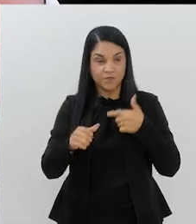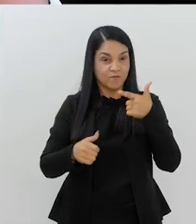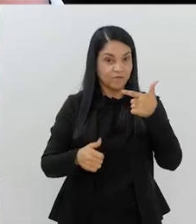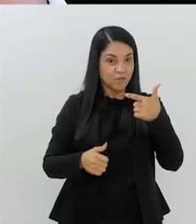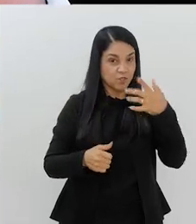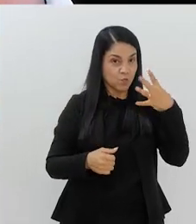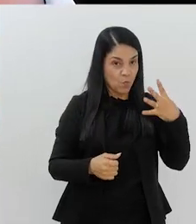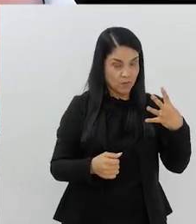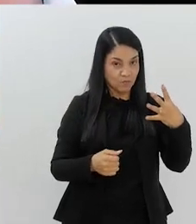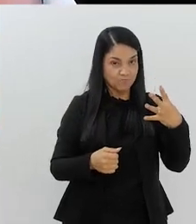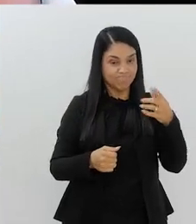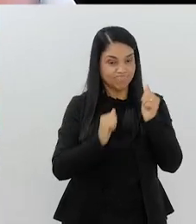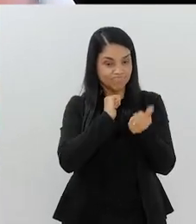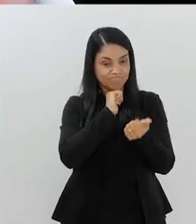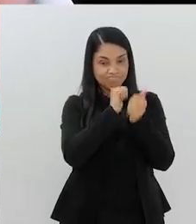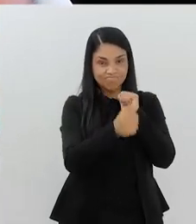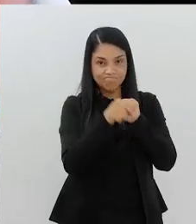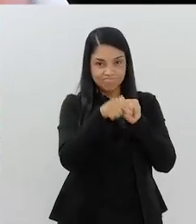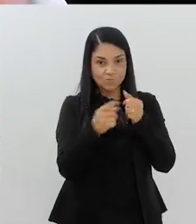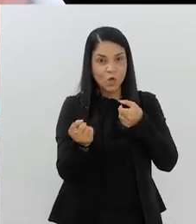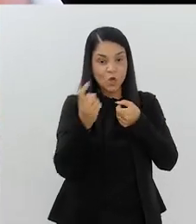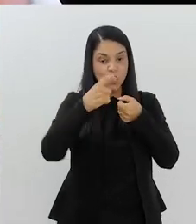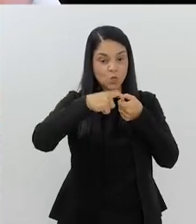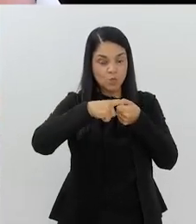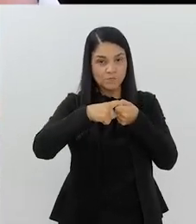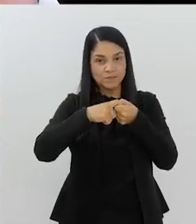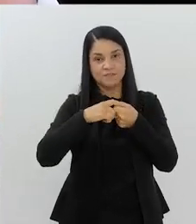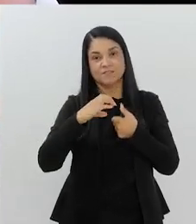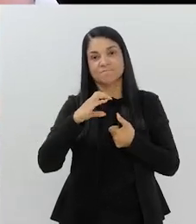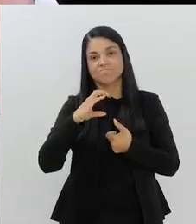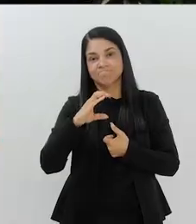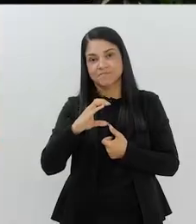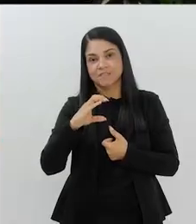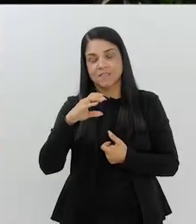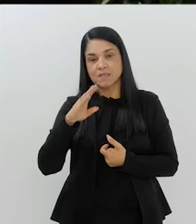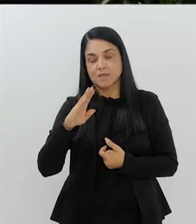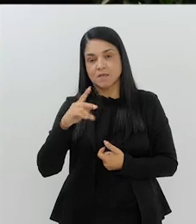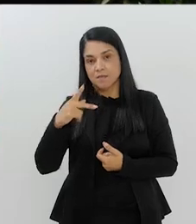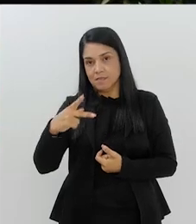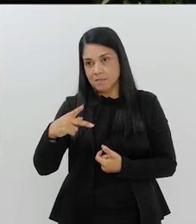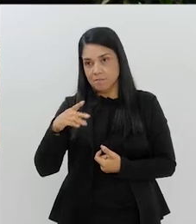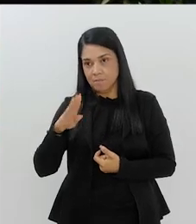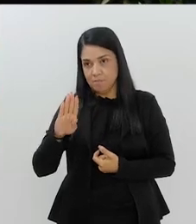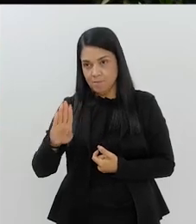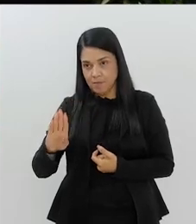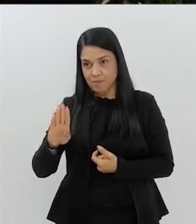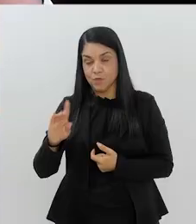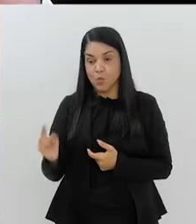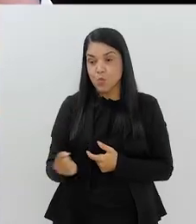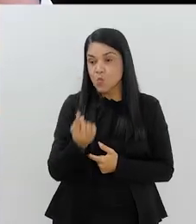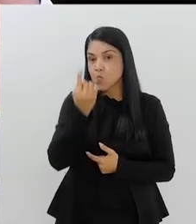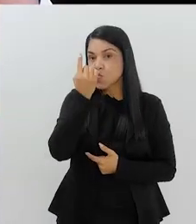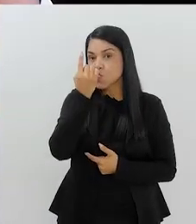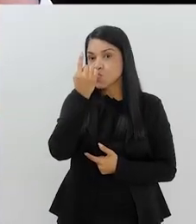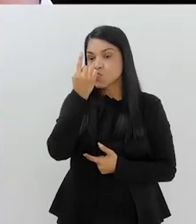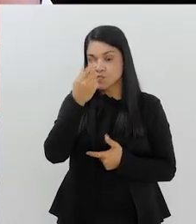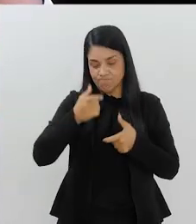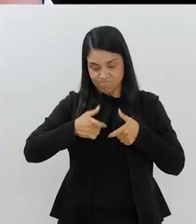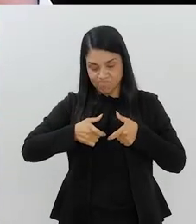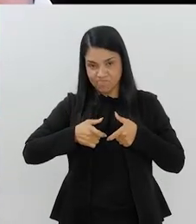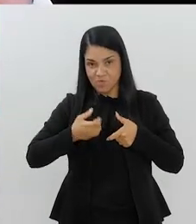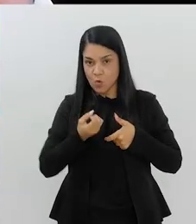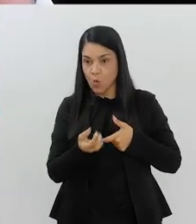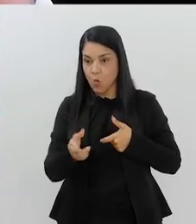24 atletas de clubes filiados ao CBCP. Só um que não. Só um que não, no caso. Um atleta. Um